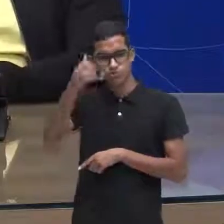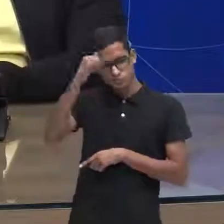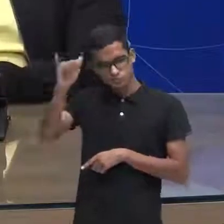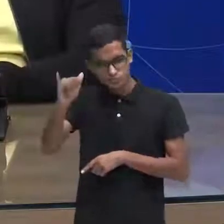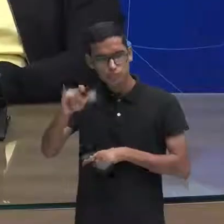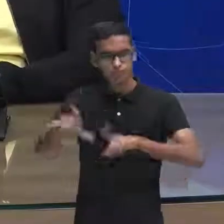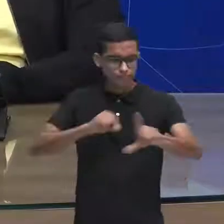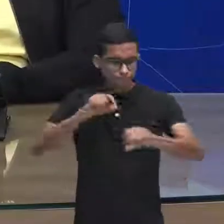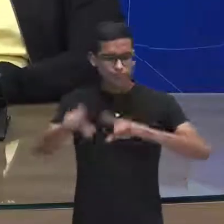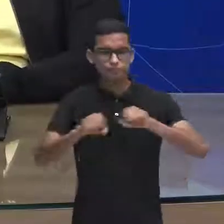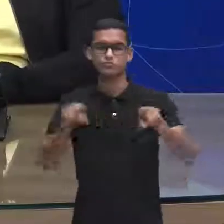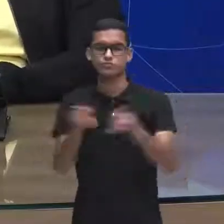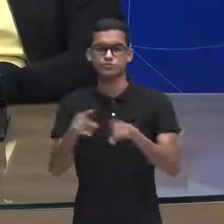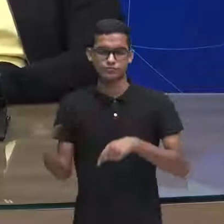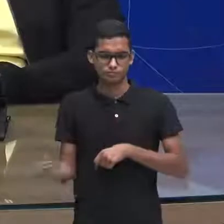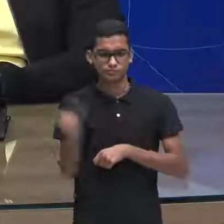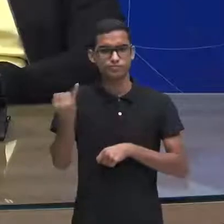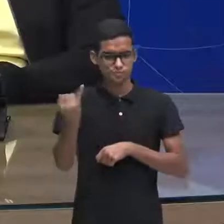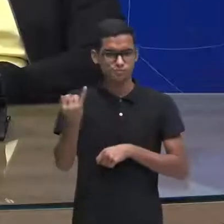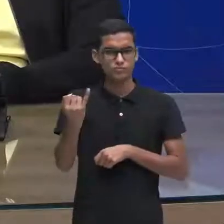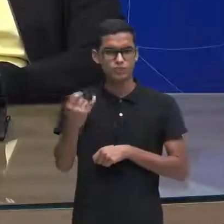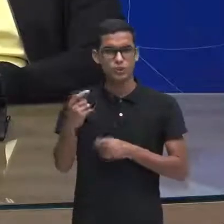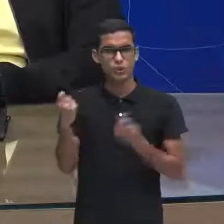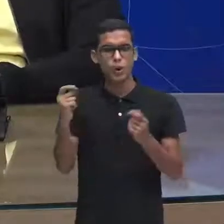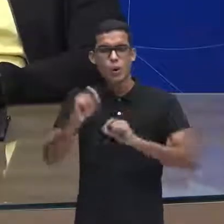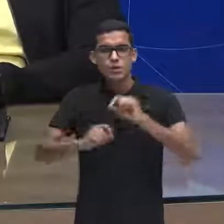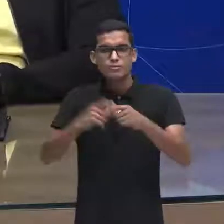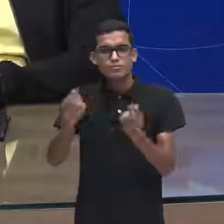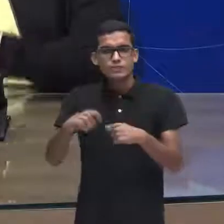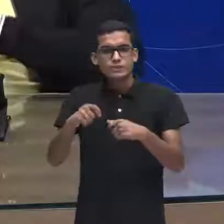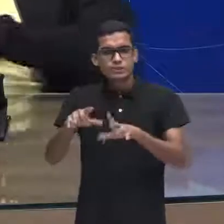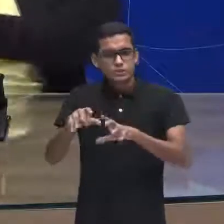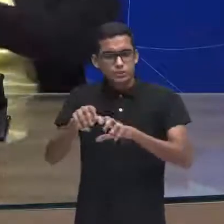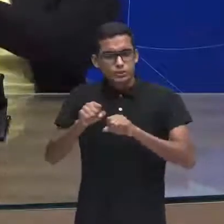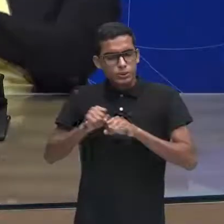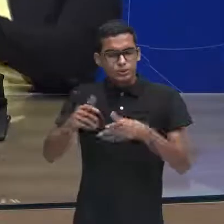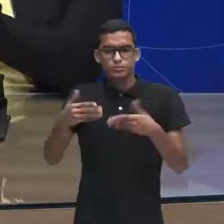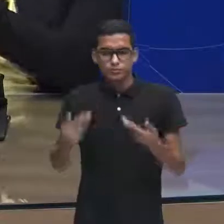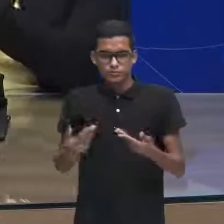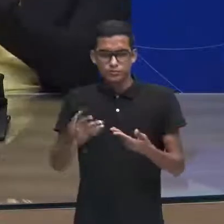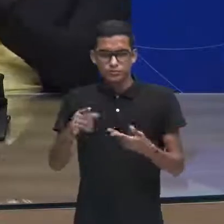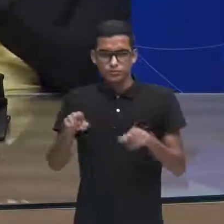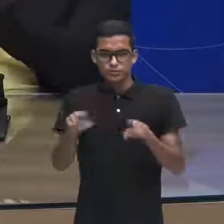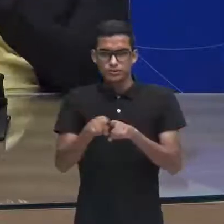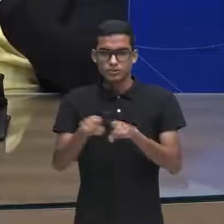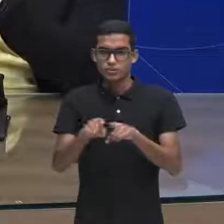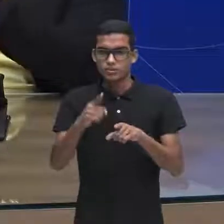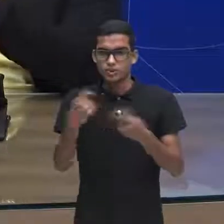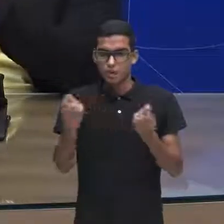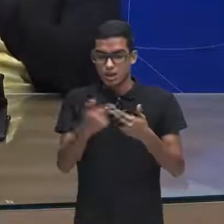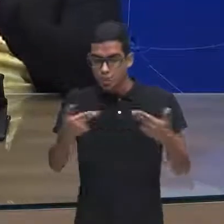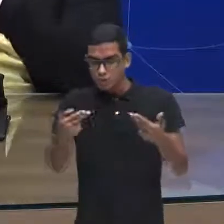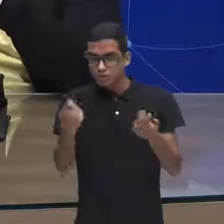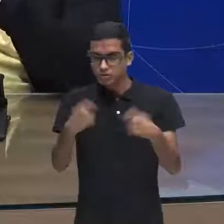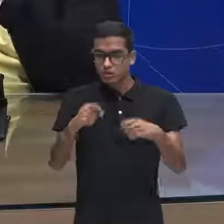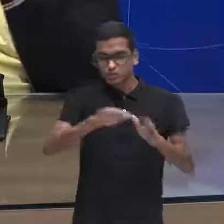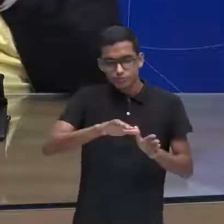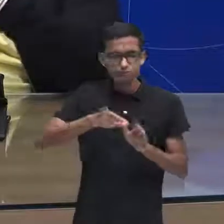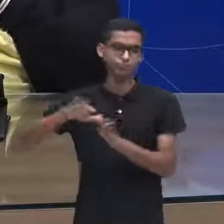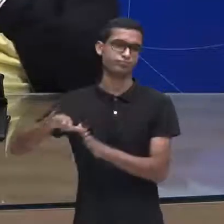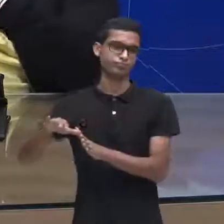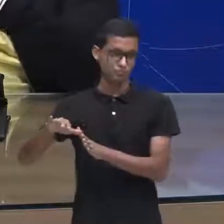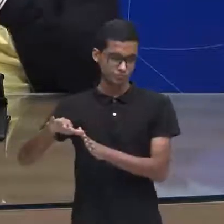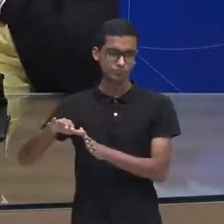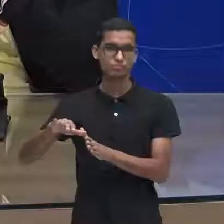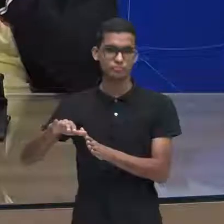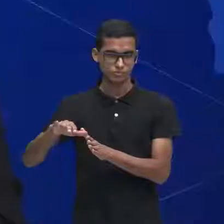é seu, o que te serve para ser absorvido mesmo e o que você precisa deixar para lá, porque as informações vão chegar para nós em